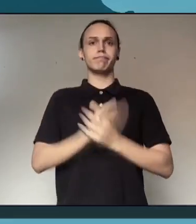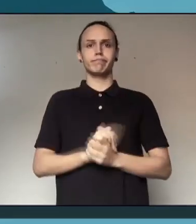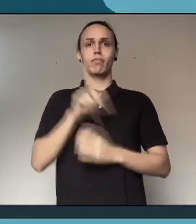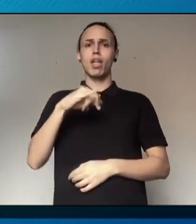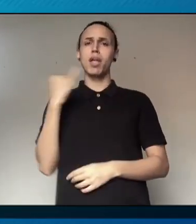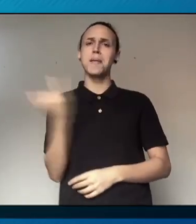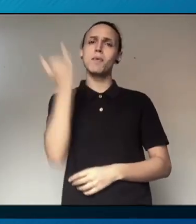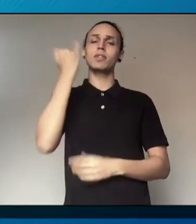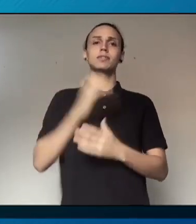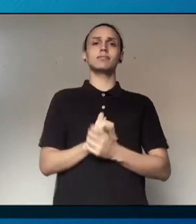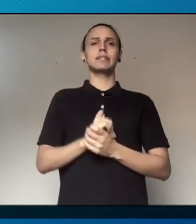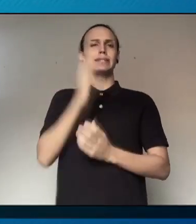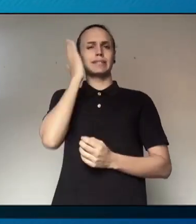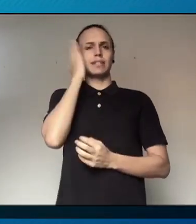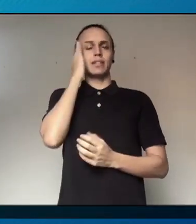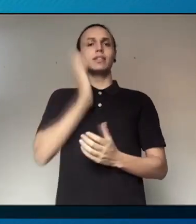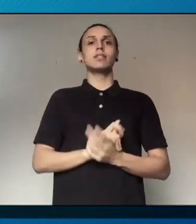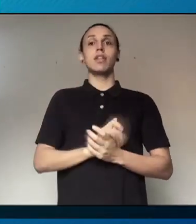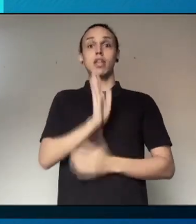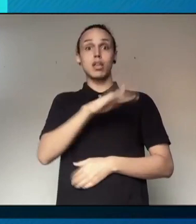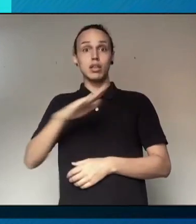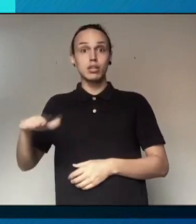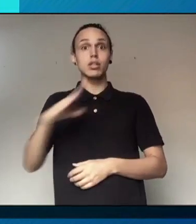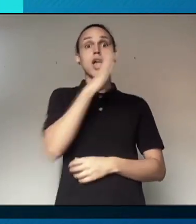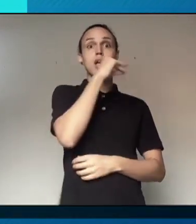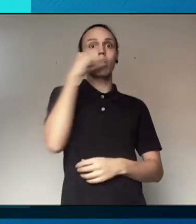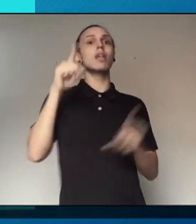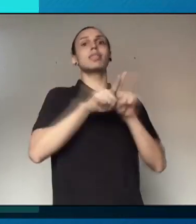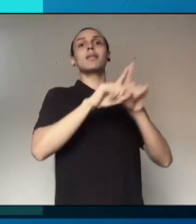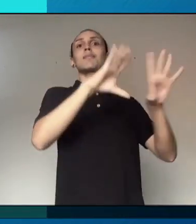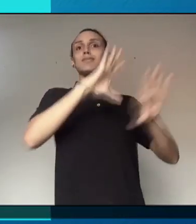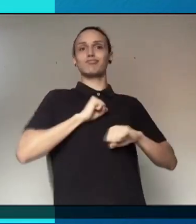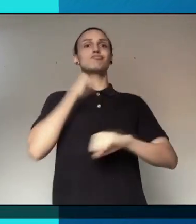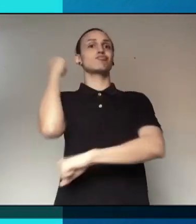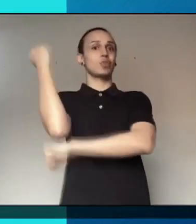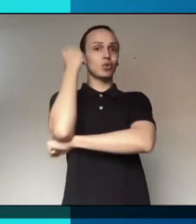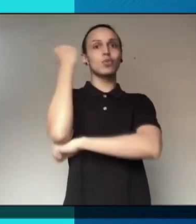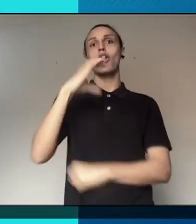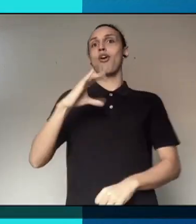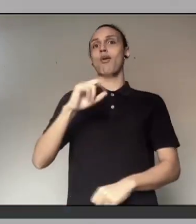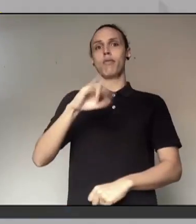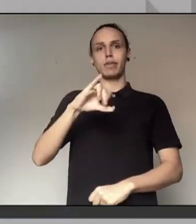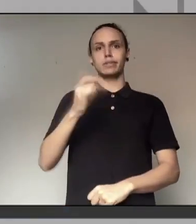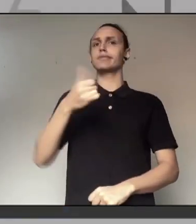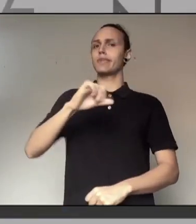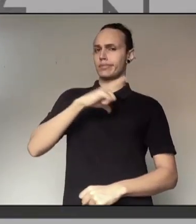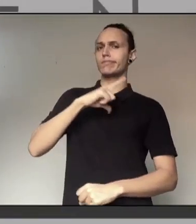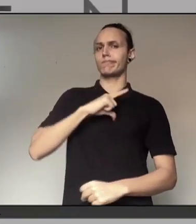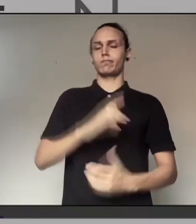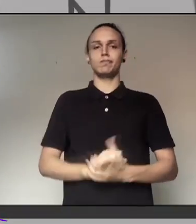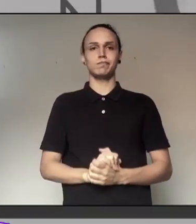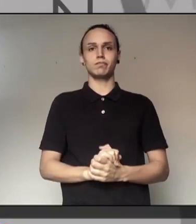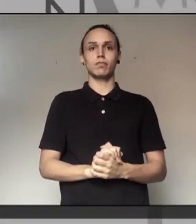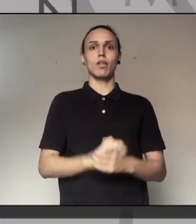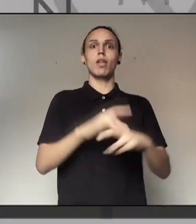comunidade escolar e de seus familiares. É importante ressaltar que crianças e adolescentes